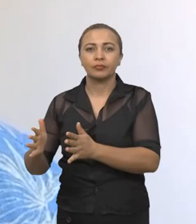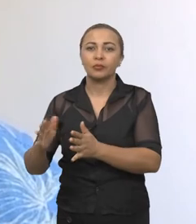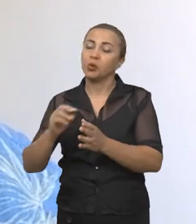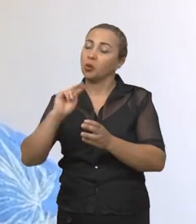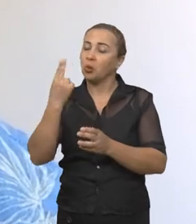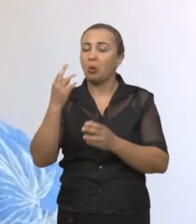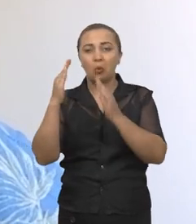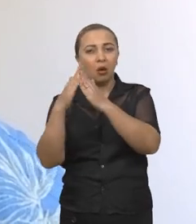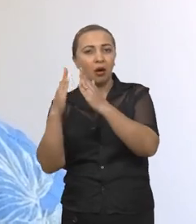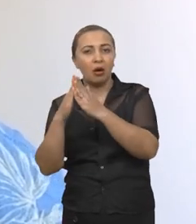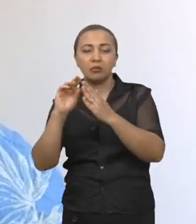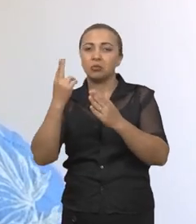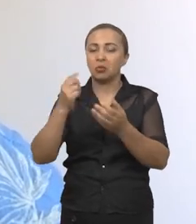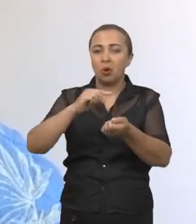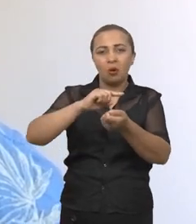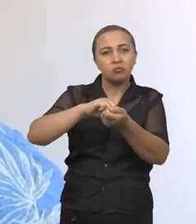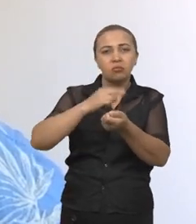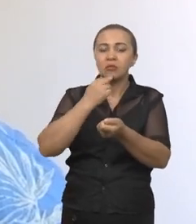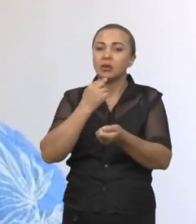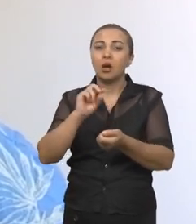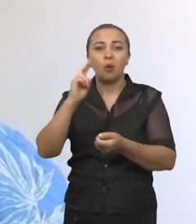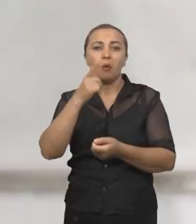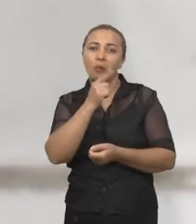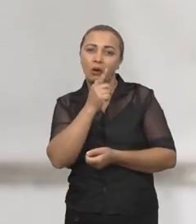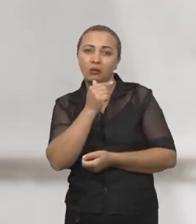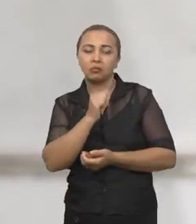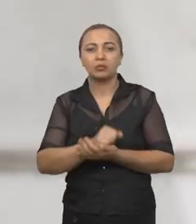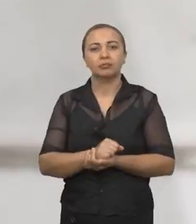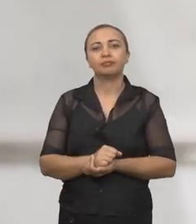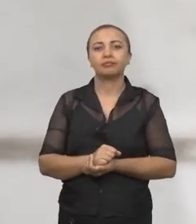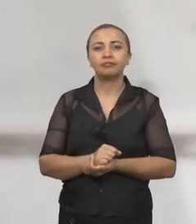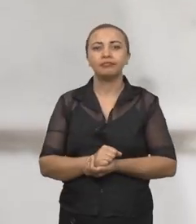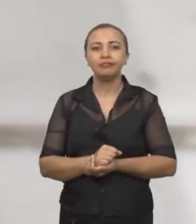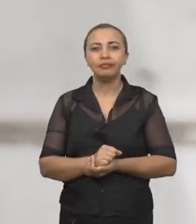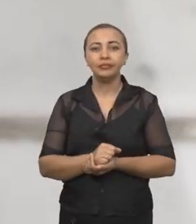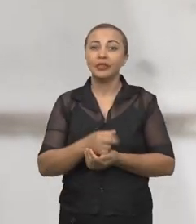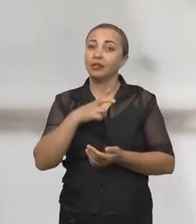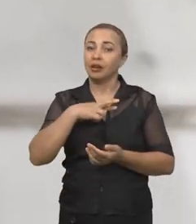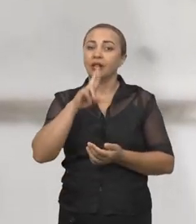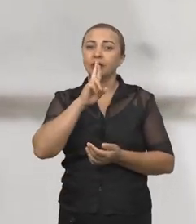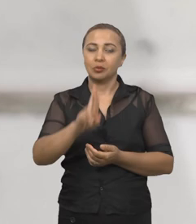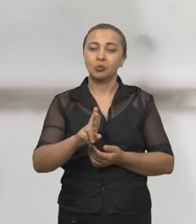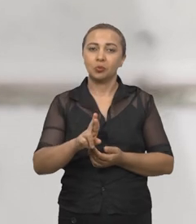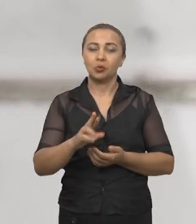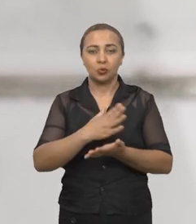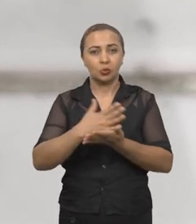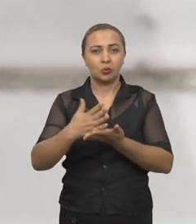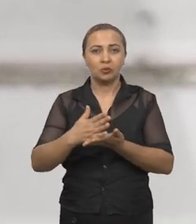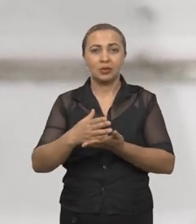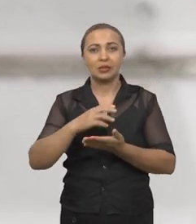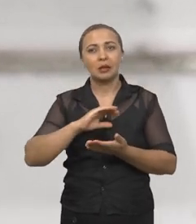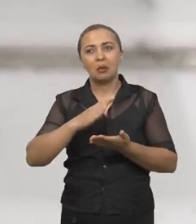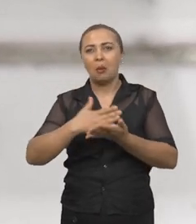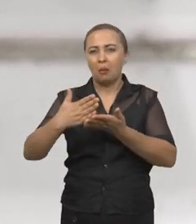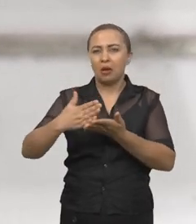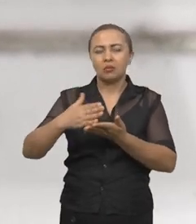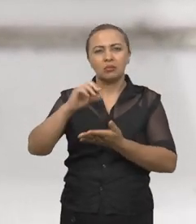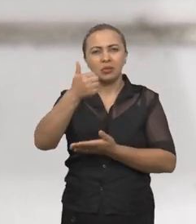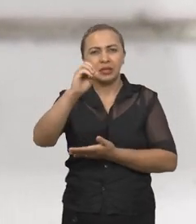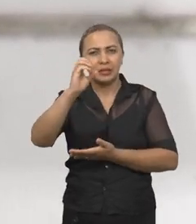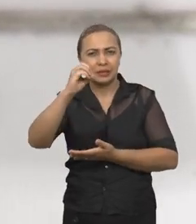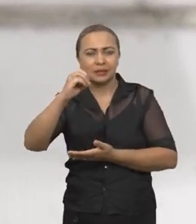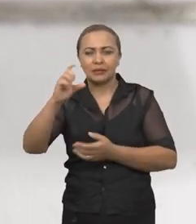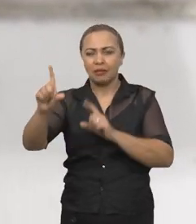no esgoto doméstico quanto em água de abastecimento. Resultados preliminares obtidos a partir de 100 amostras de